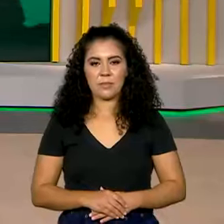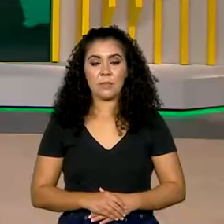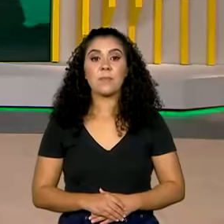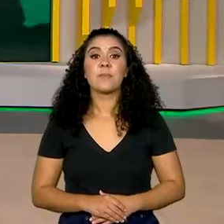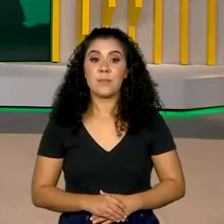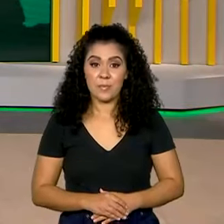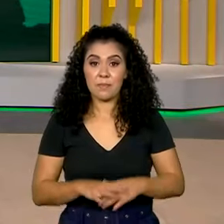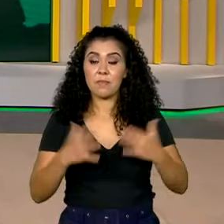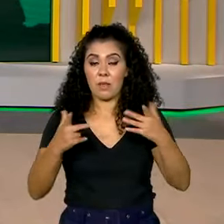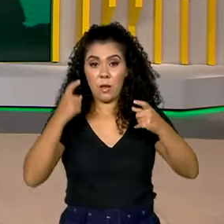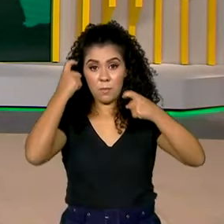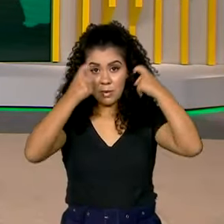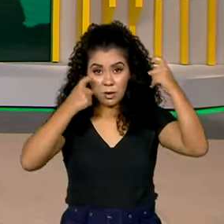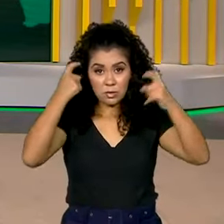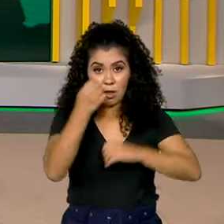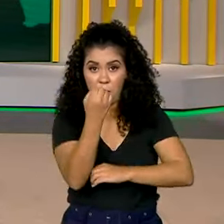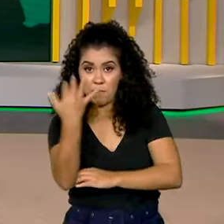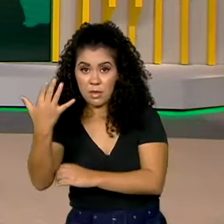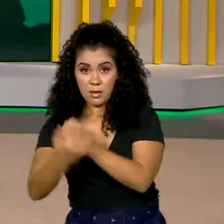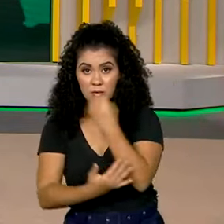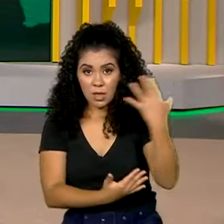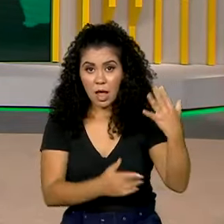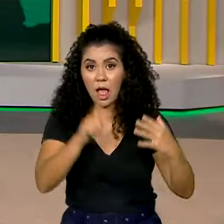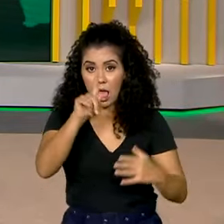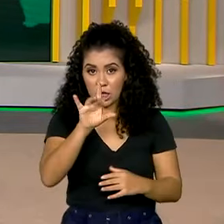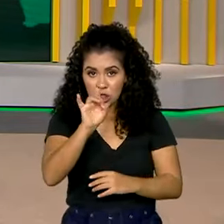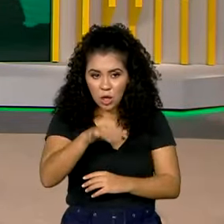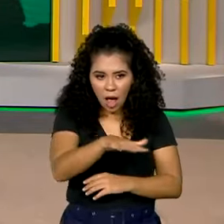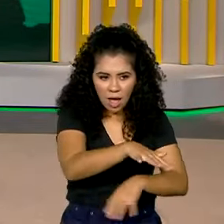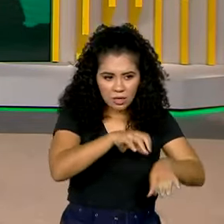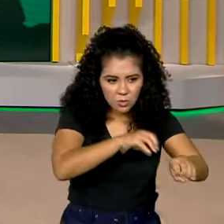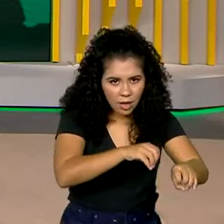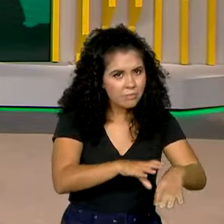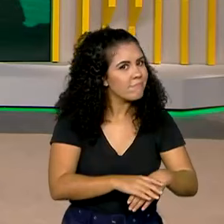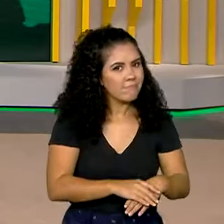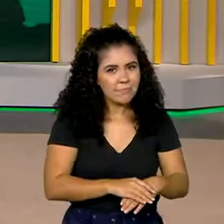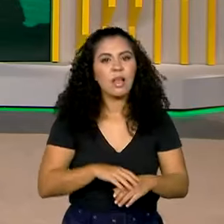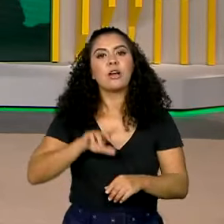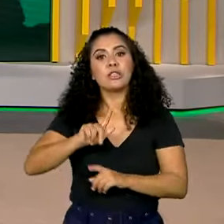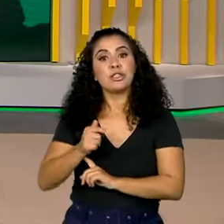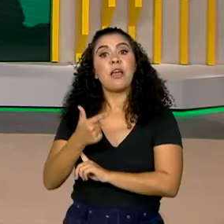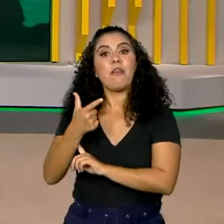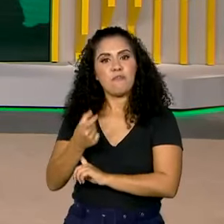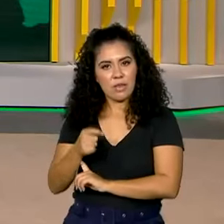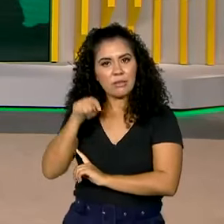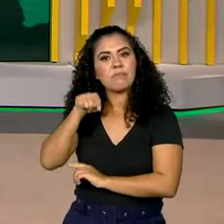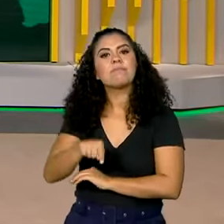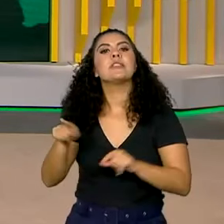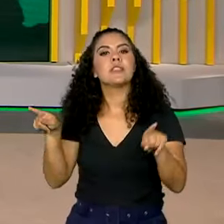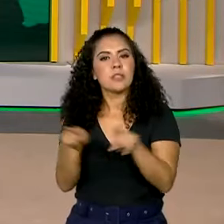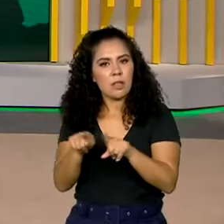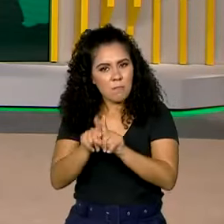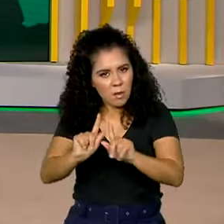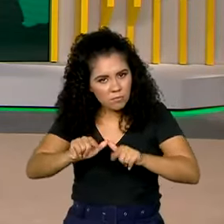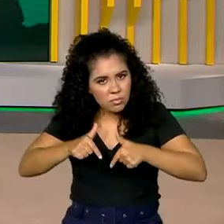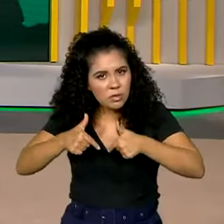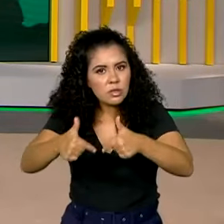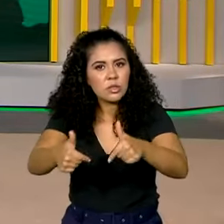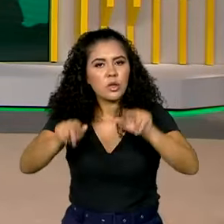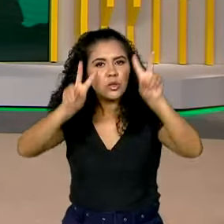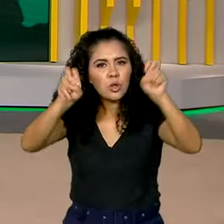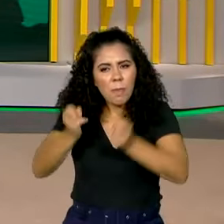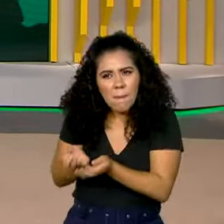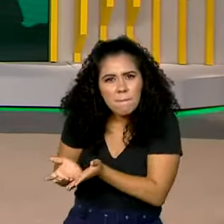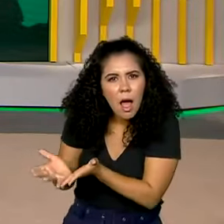E a preocupação ambiental não é só na área de educação, não. O G20 Brasil abriu mais uma frente de trabalho, mapear